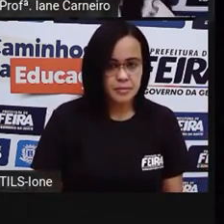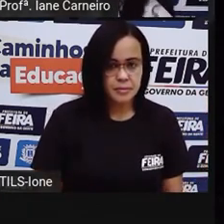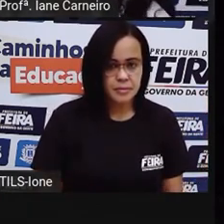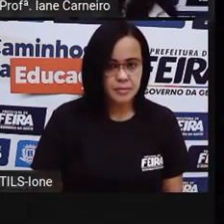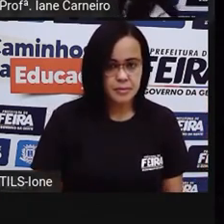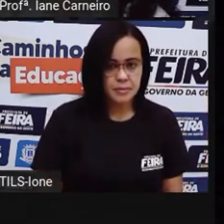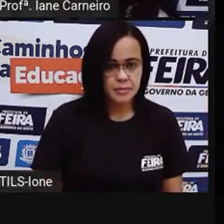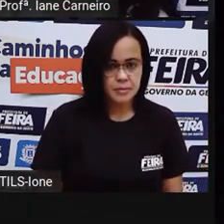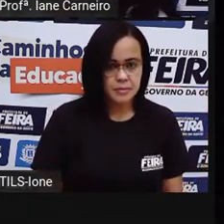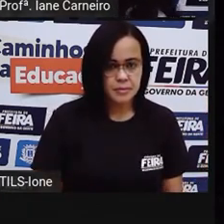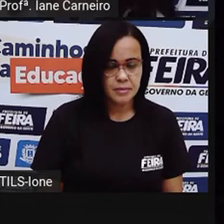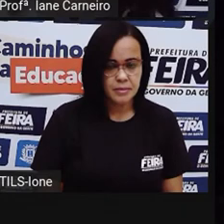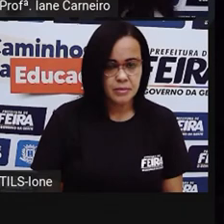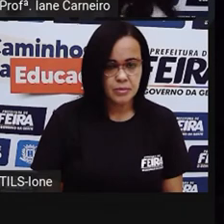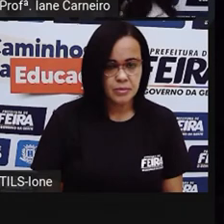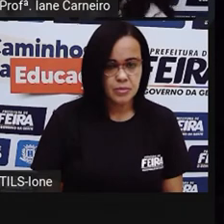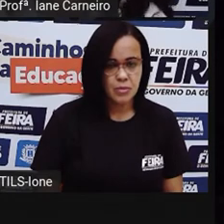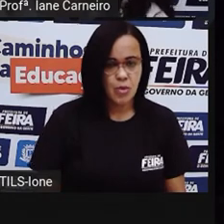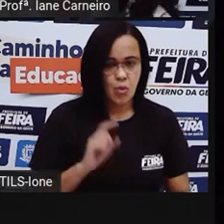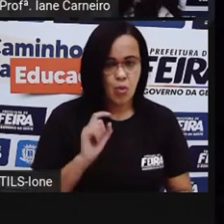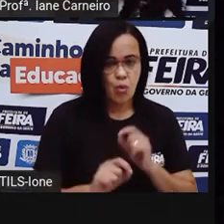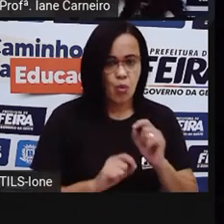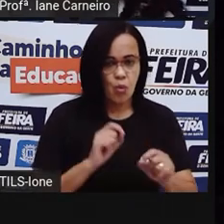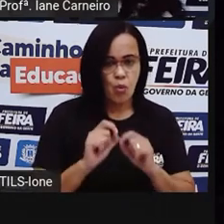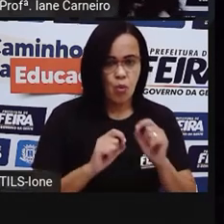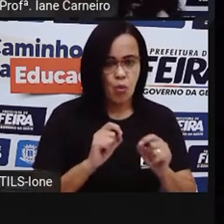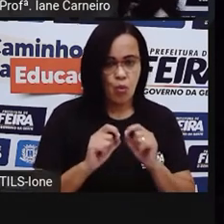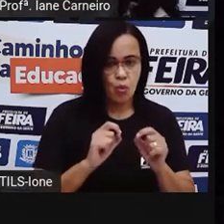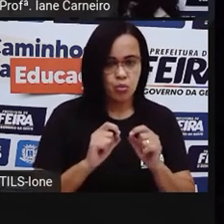da mesa do professor?